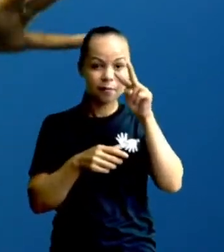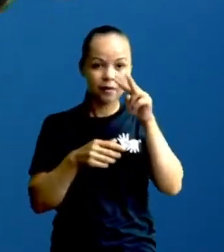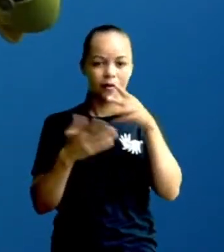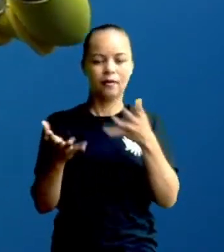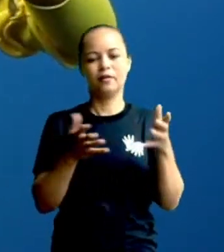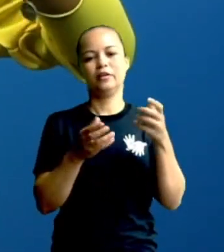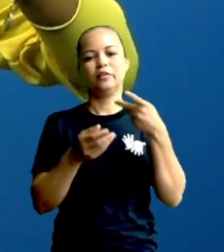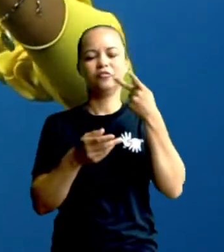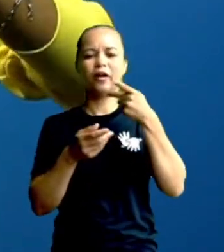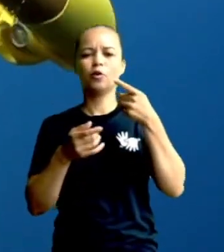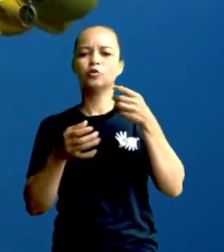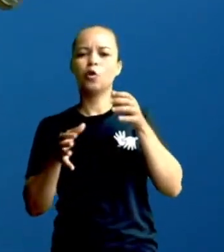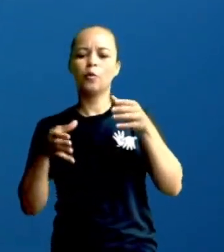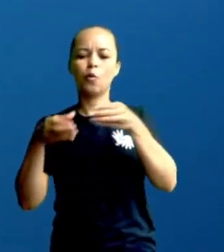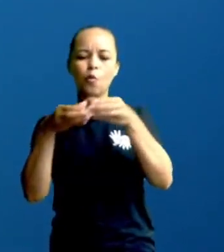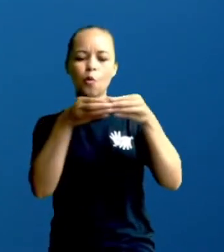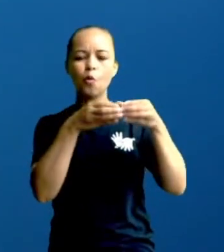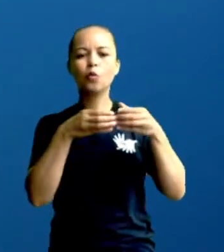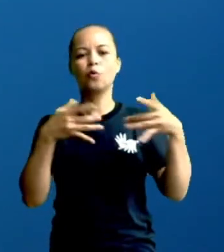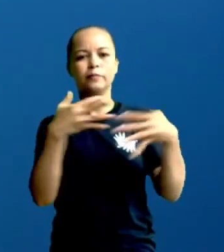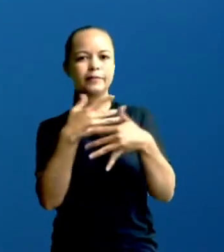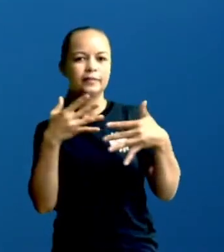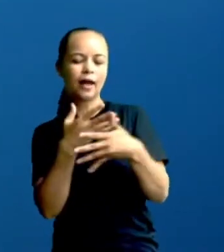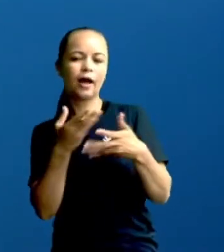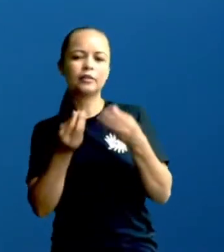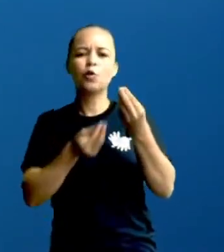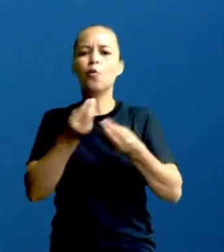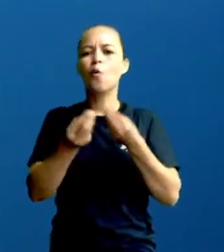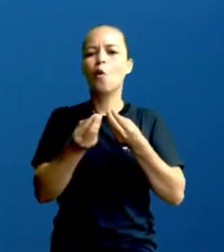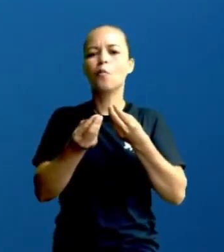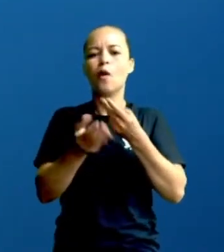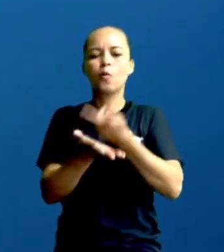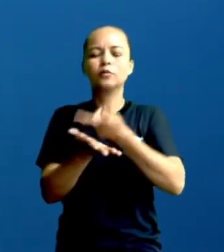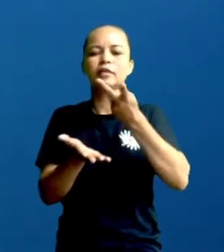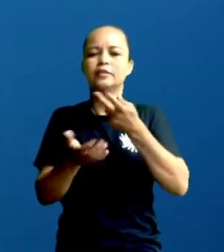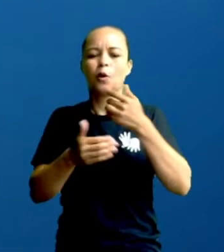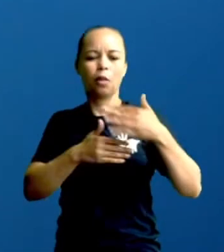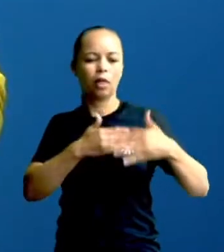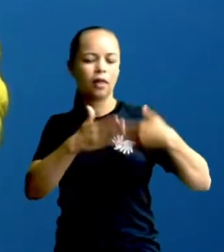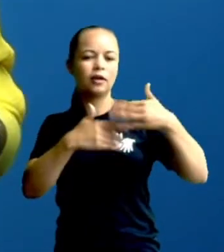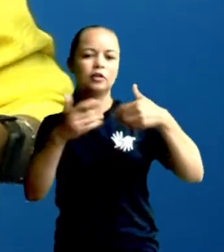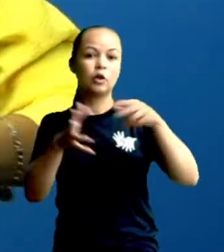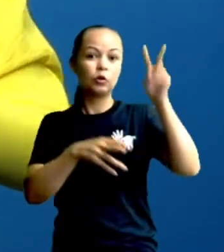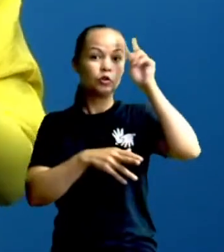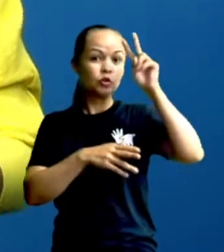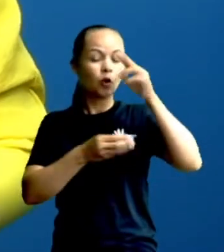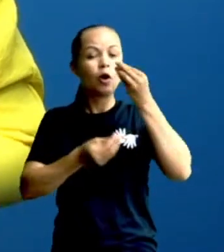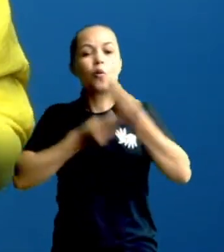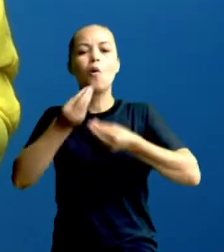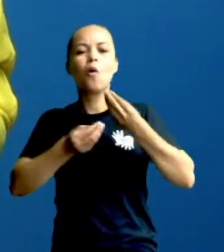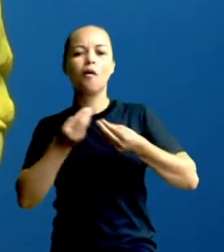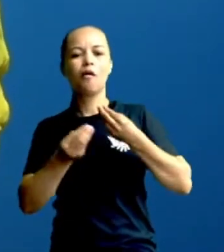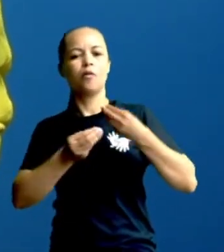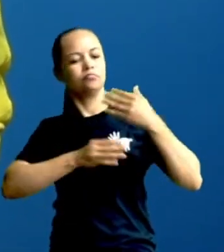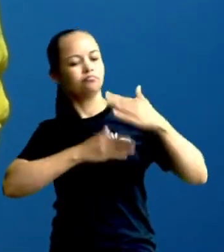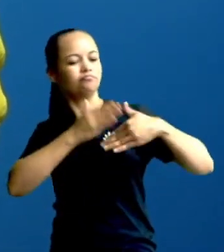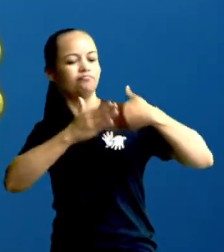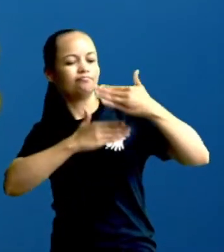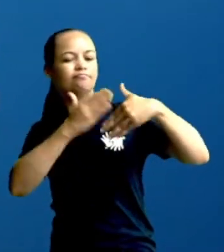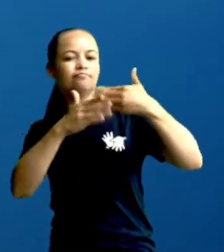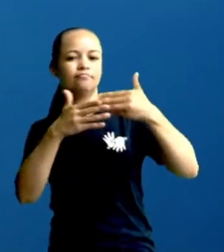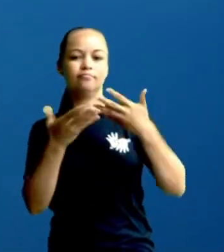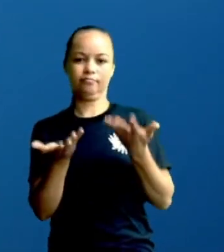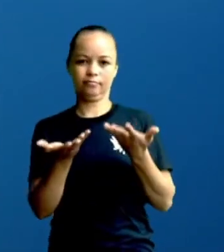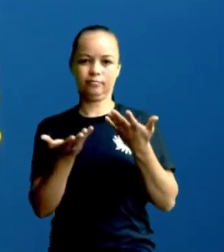falou sobre a formação das cidades, aonde elas começaram a se formar, com o decorrer da história, como isso foi evoluindo.